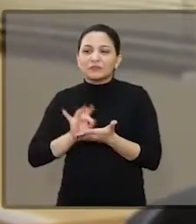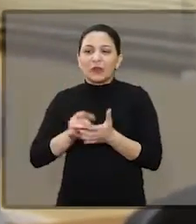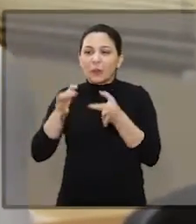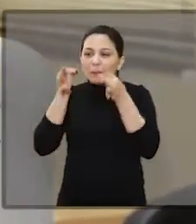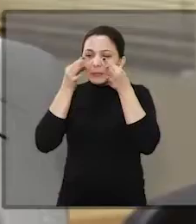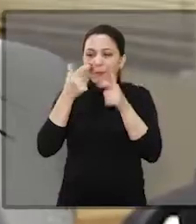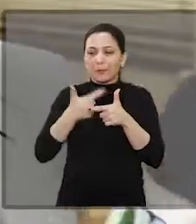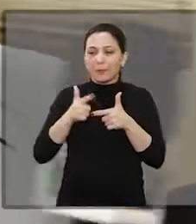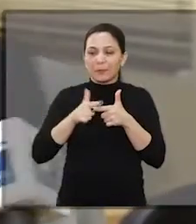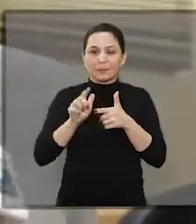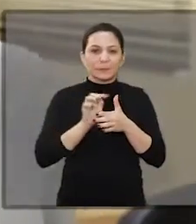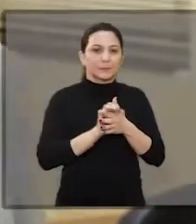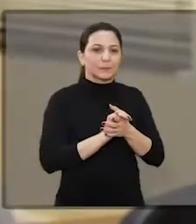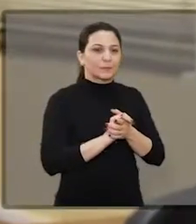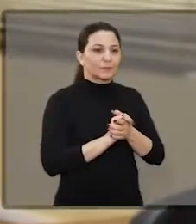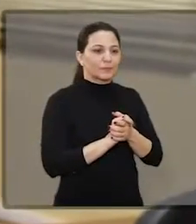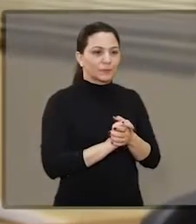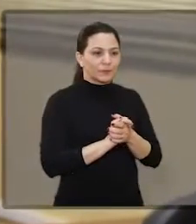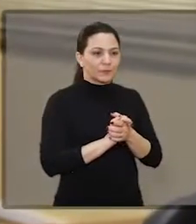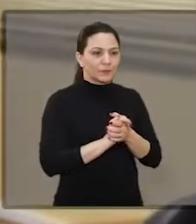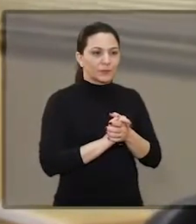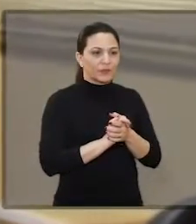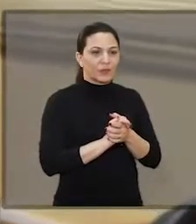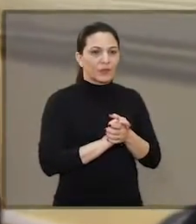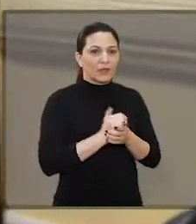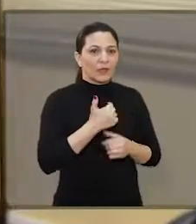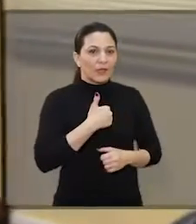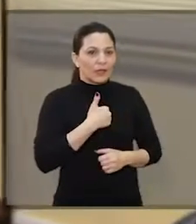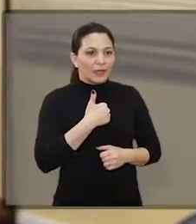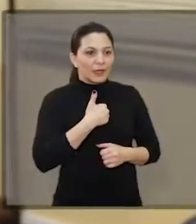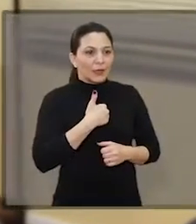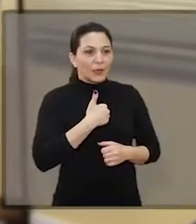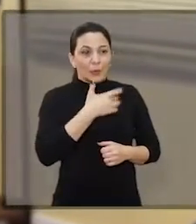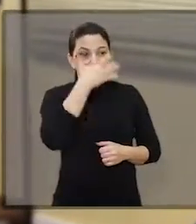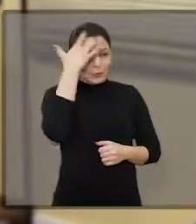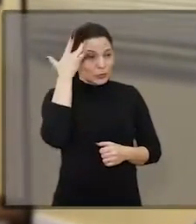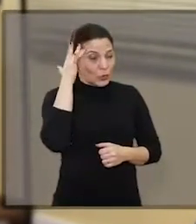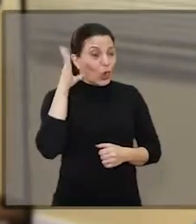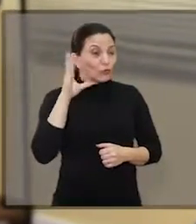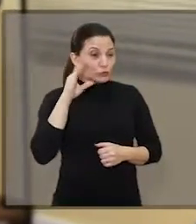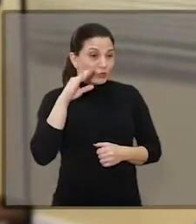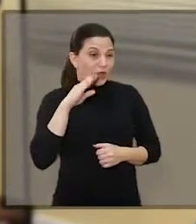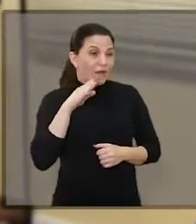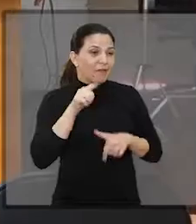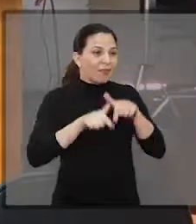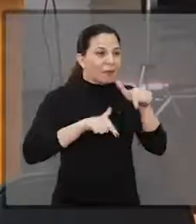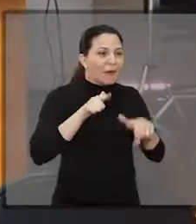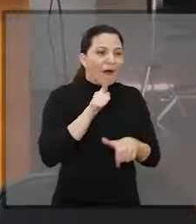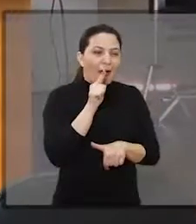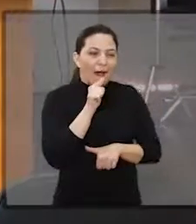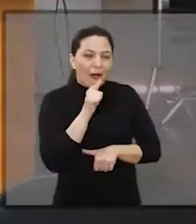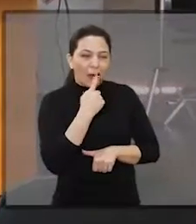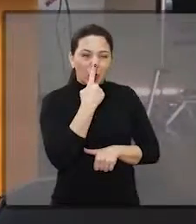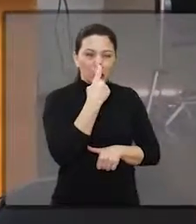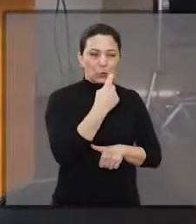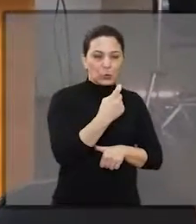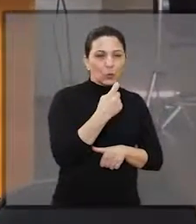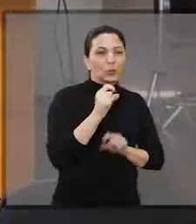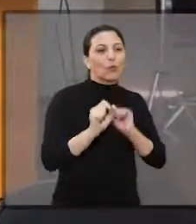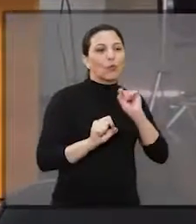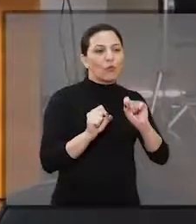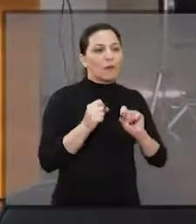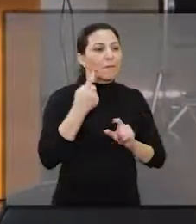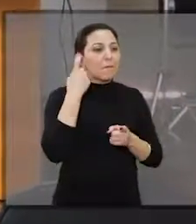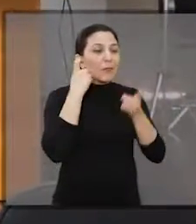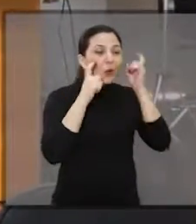observa esses problemas? Olha, eu como um agente de saneamento, eu posso falar que a